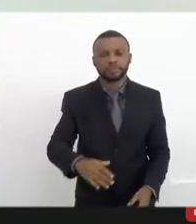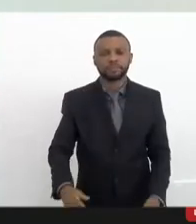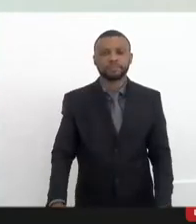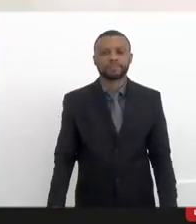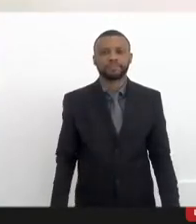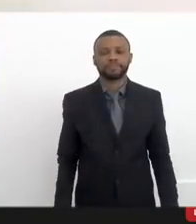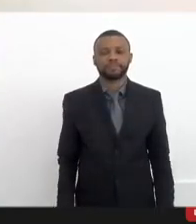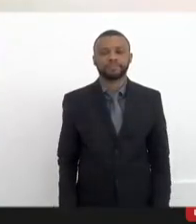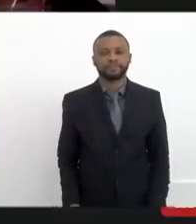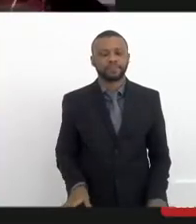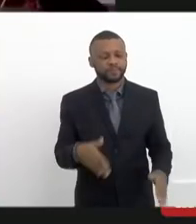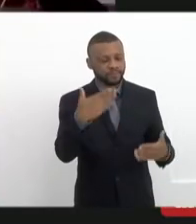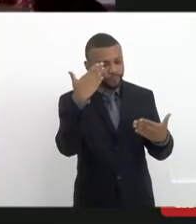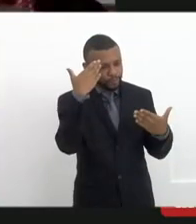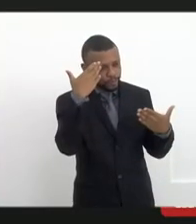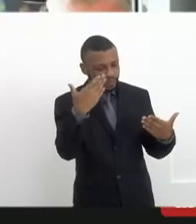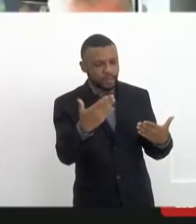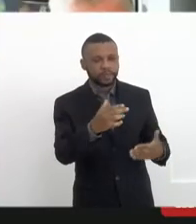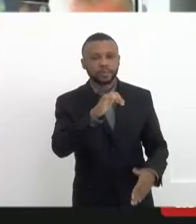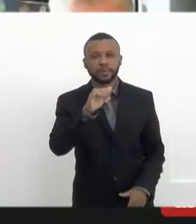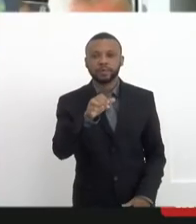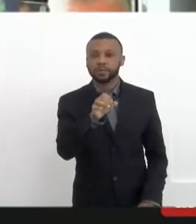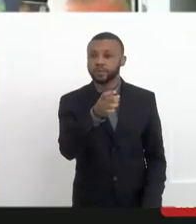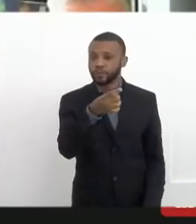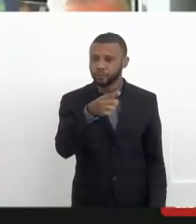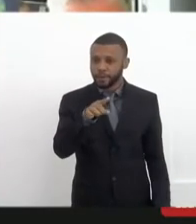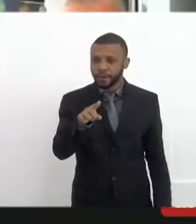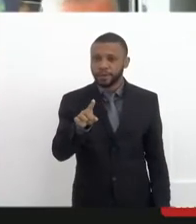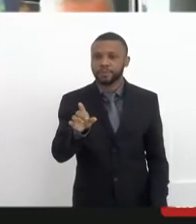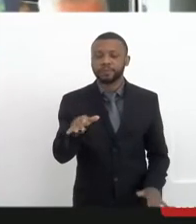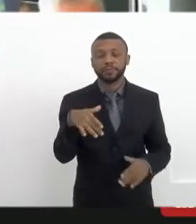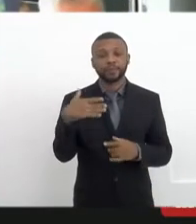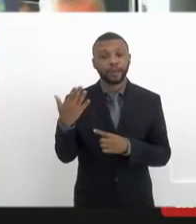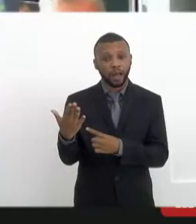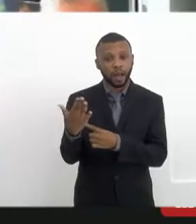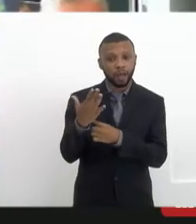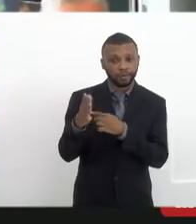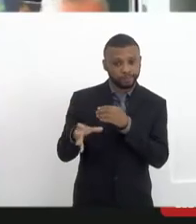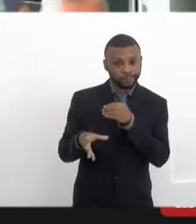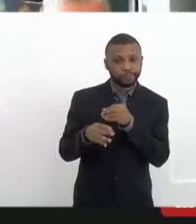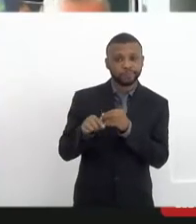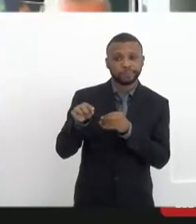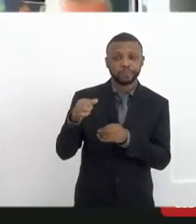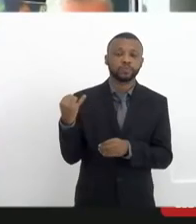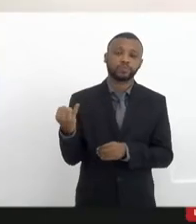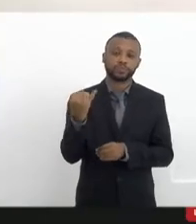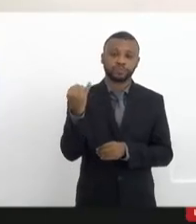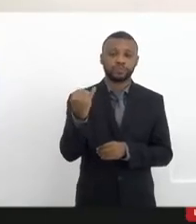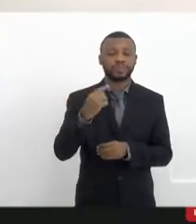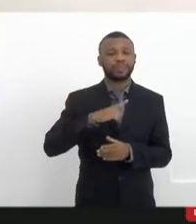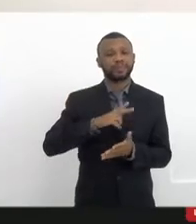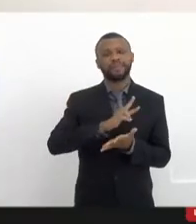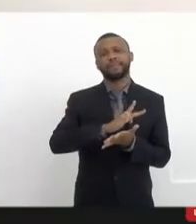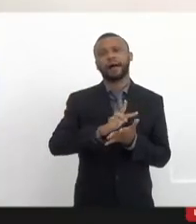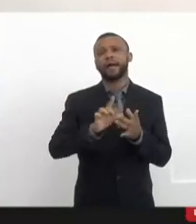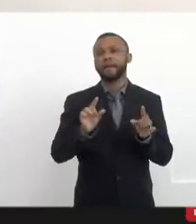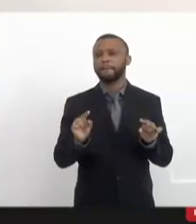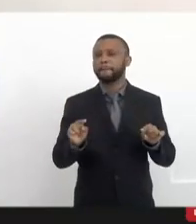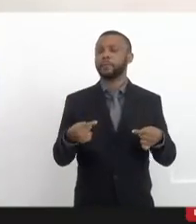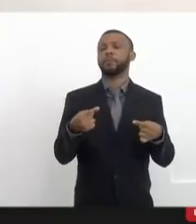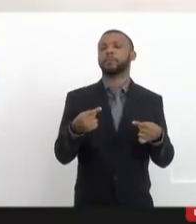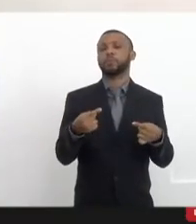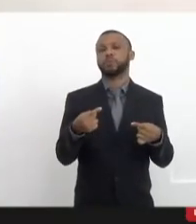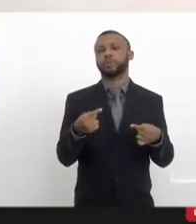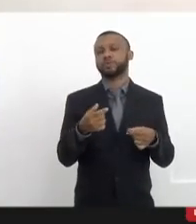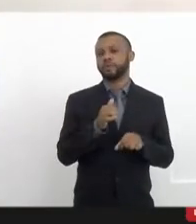Muito obrigado, João. Acho que uma contribuição aqui necessária, muitos desafios para as reformas que